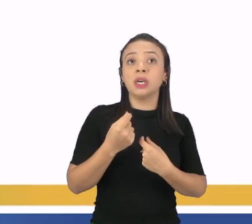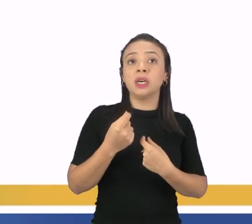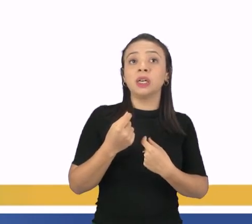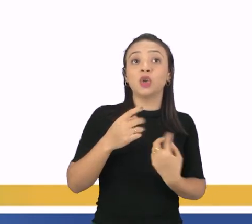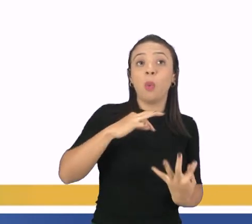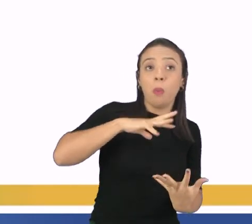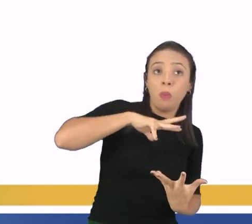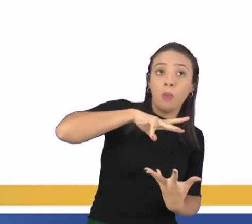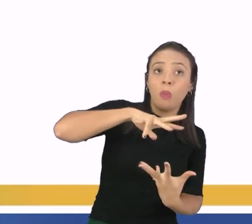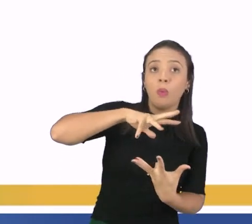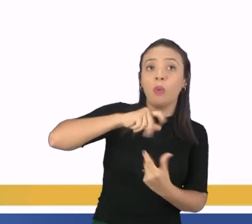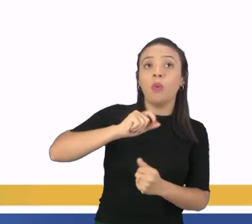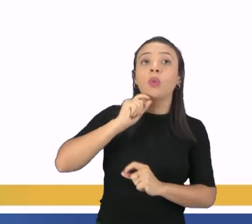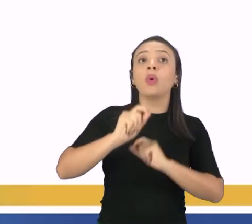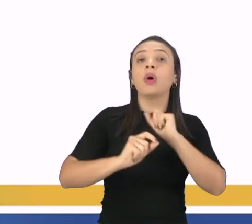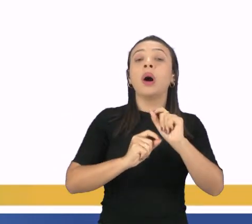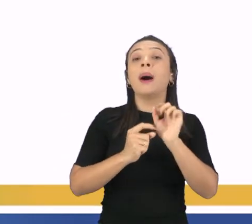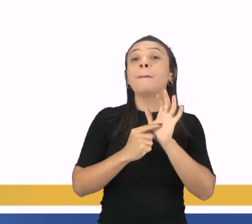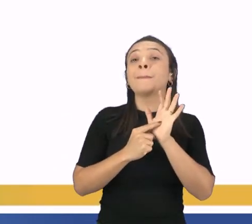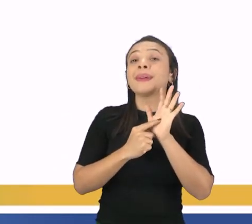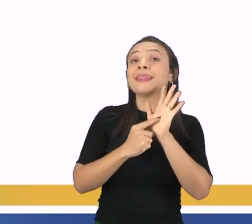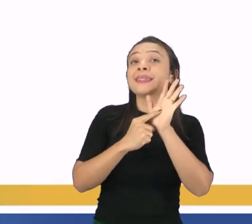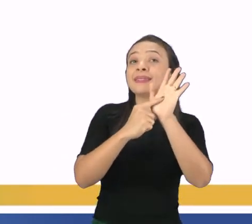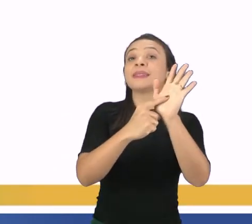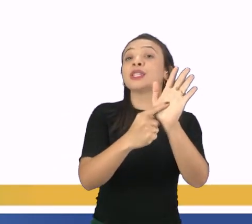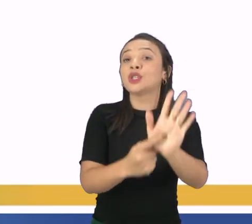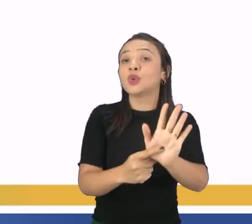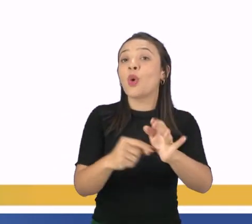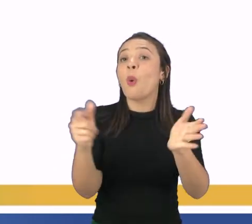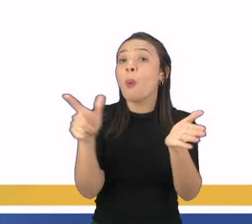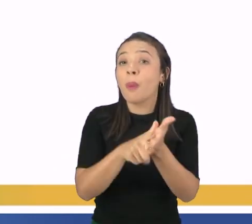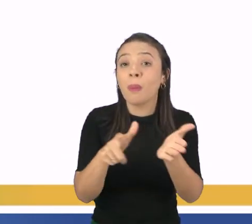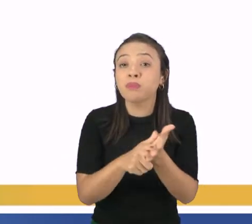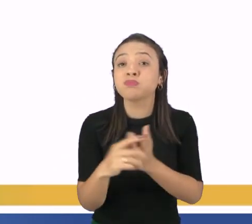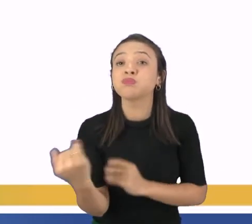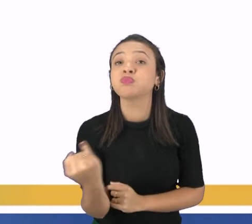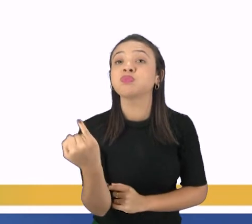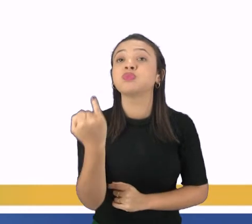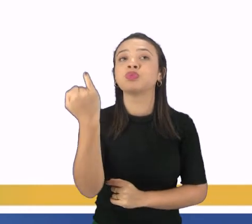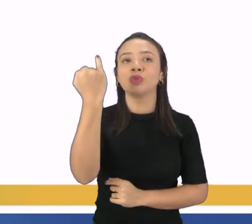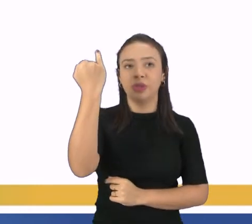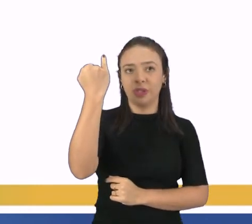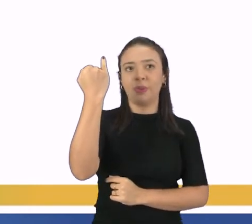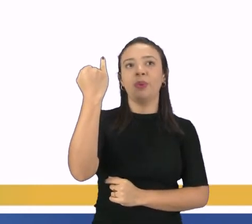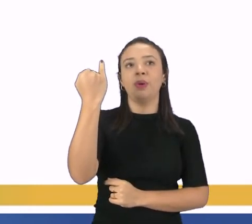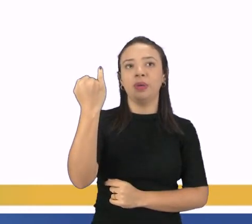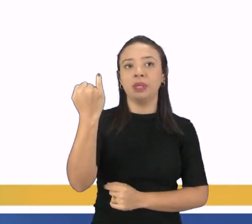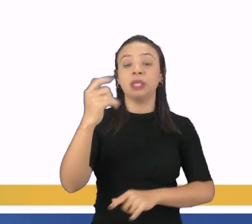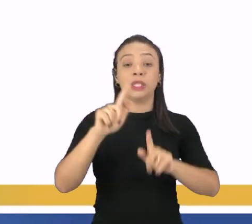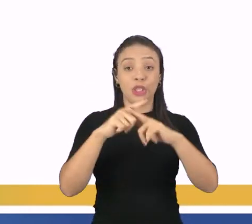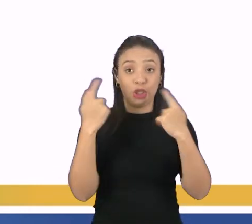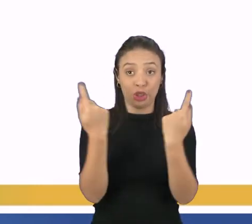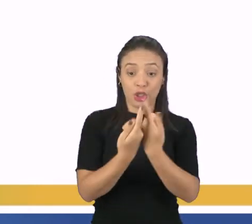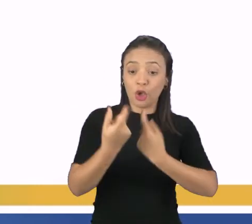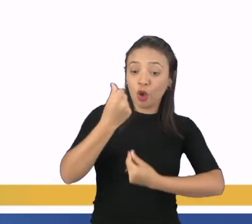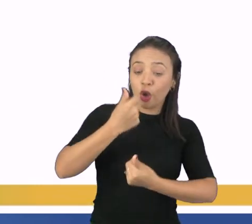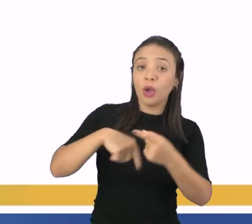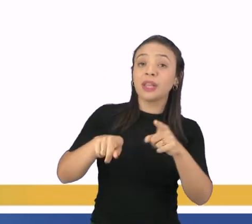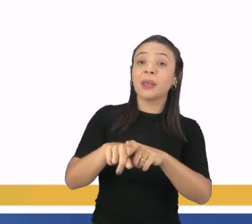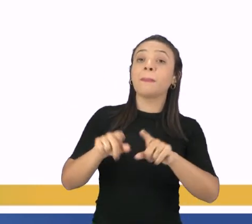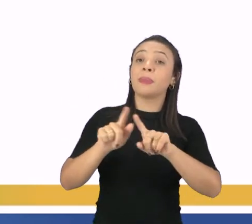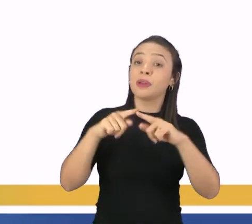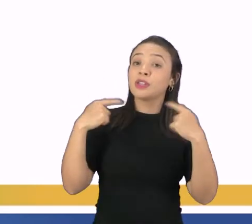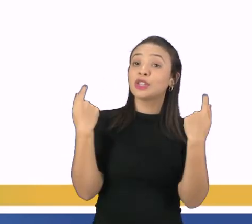planetário otorgam a essa commodity um papel decisivo na geoeconomia e na geopolítica do